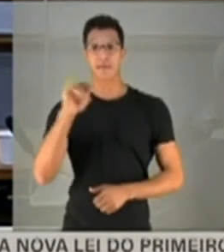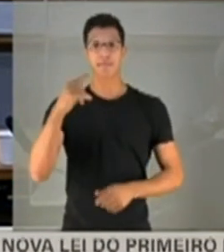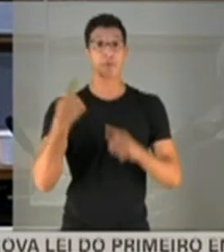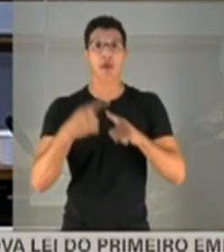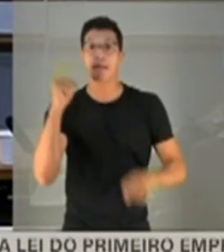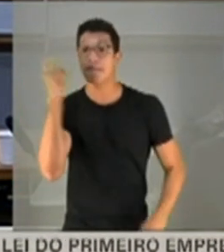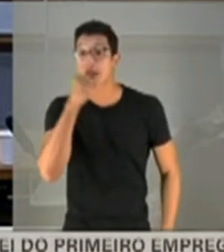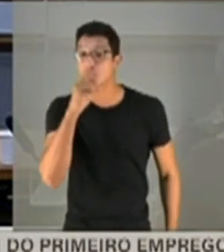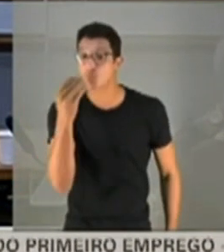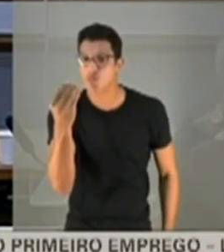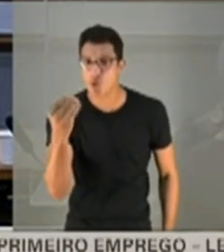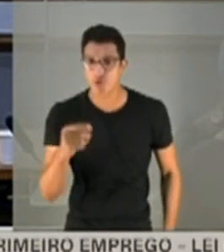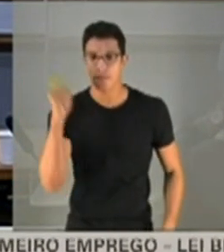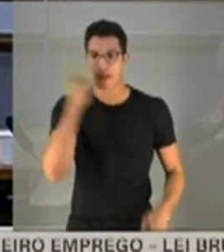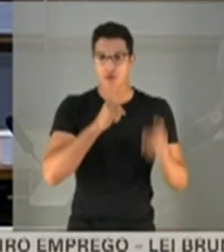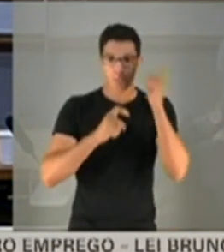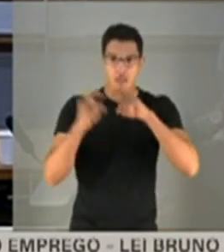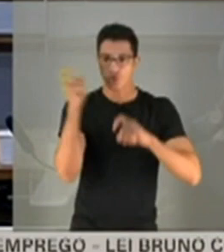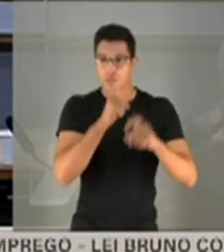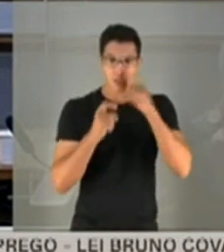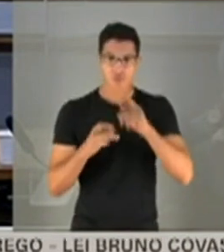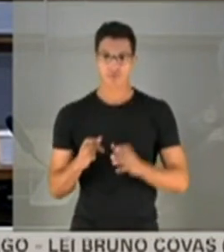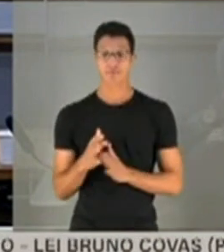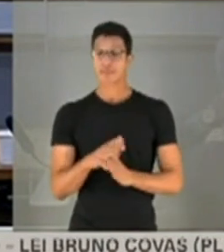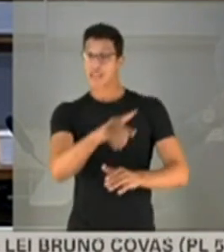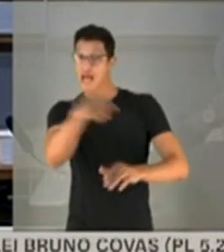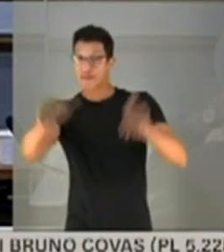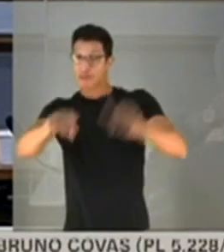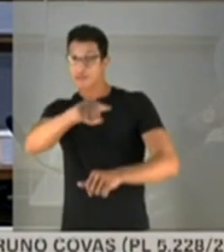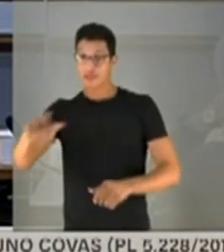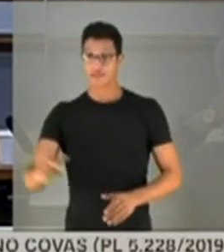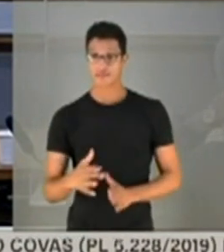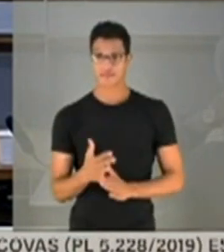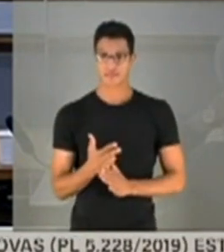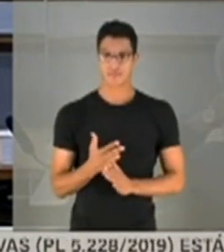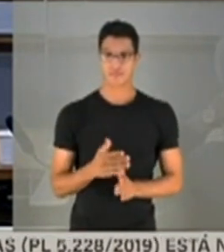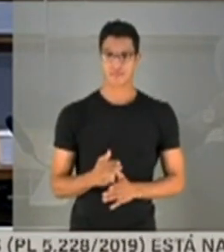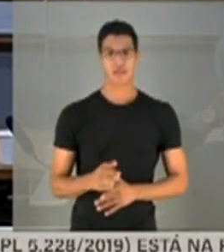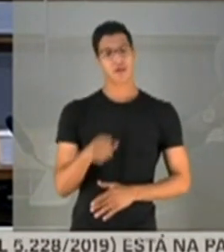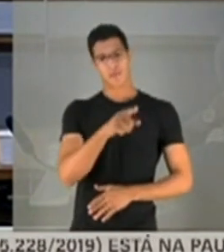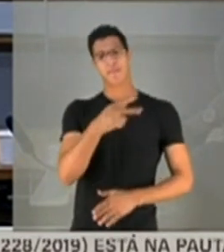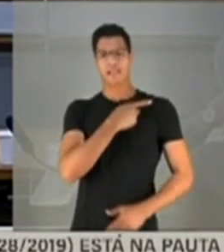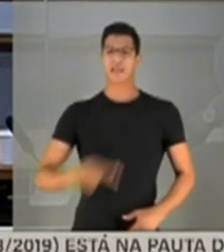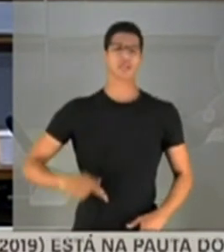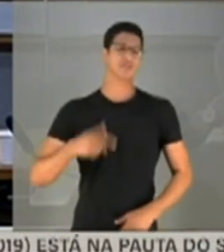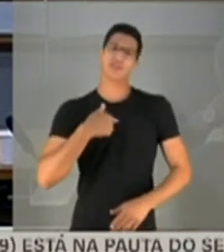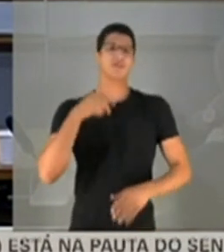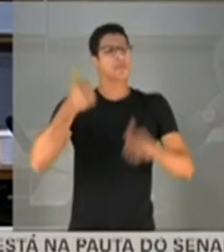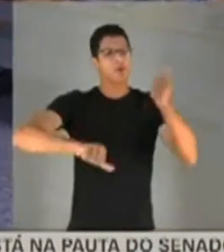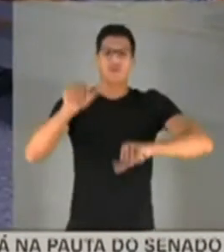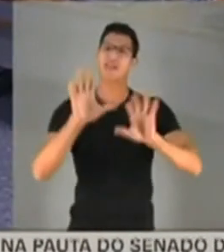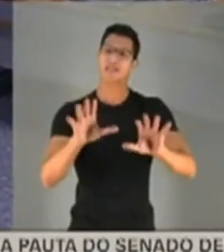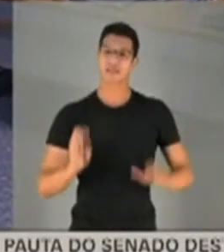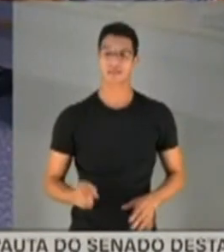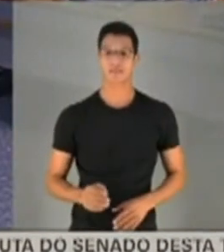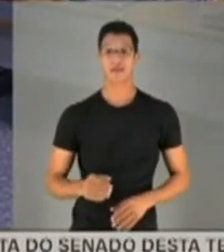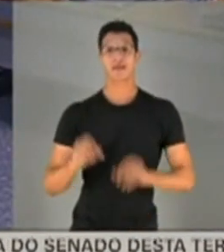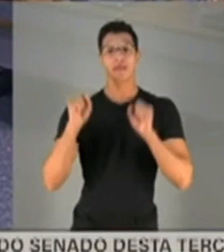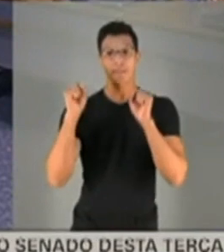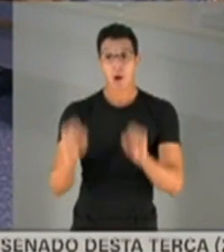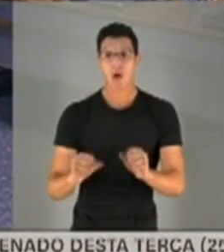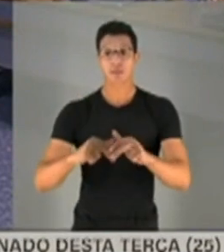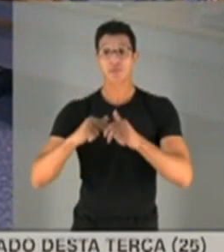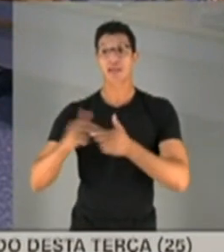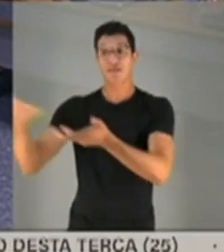muito. Falou a mentira. Na avaliação de vocês. O senhor não pode fazer uma avaliação dessa, presidente? Com todo o respeito que tenho ao senhor. Posso, Por isso que ele vai ser